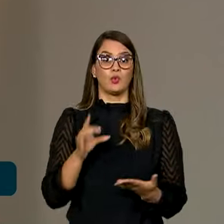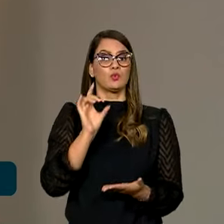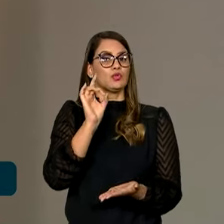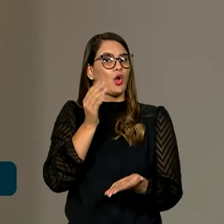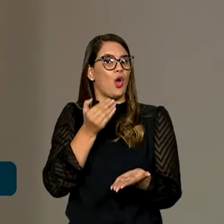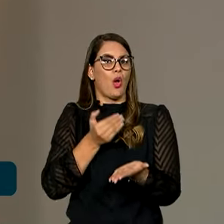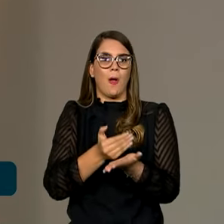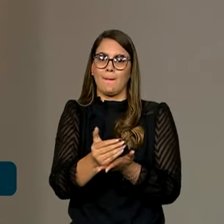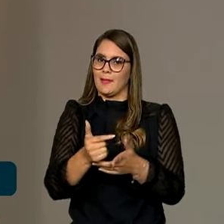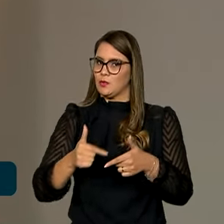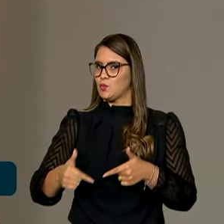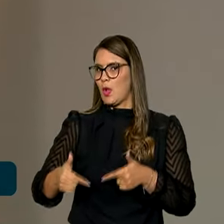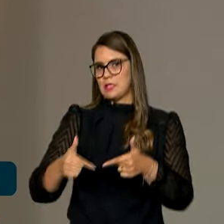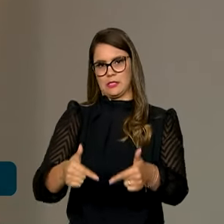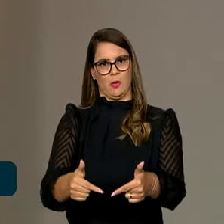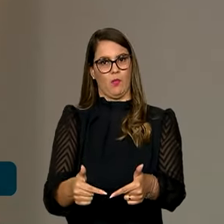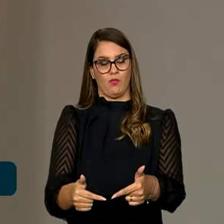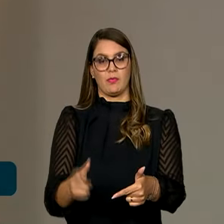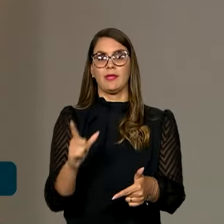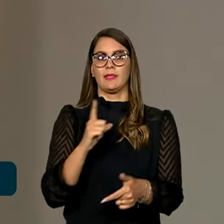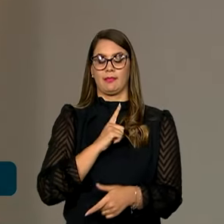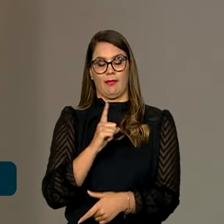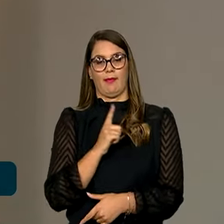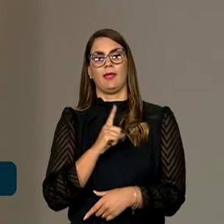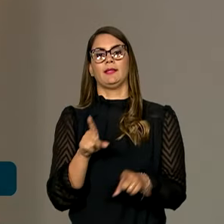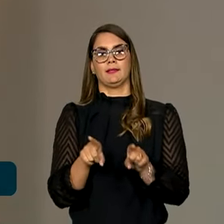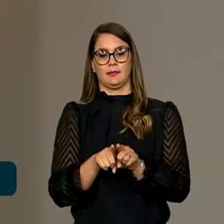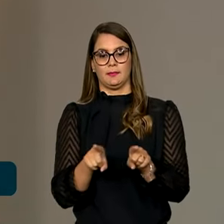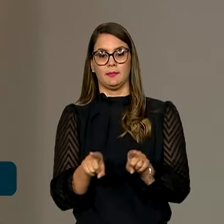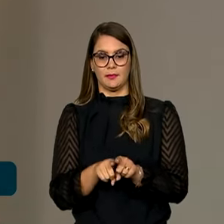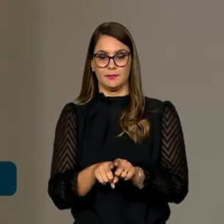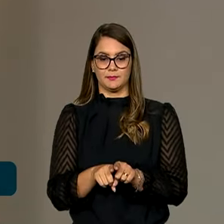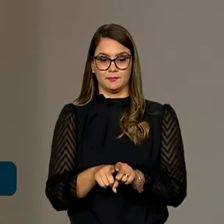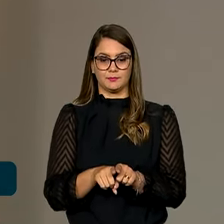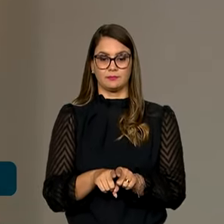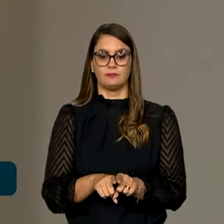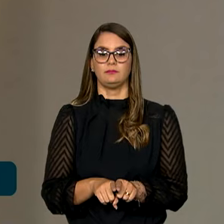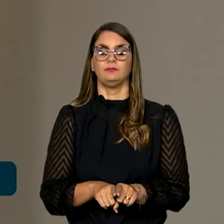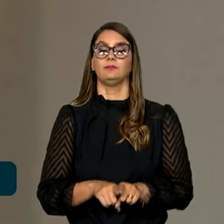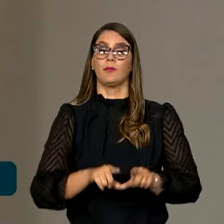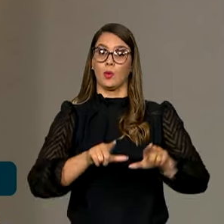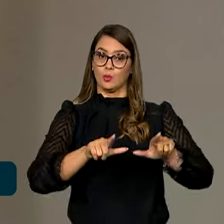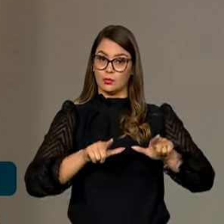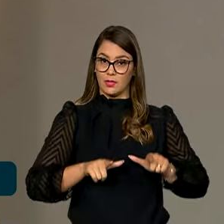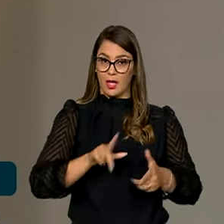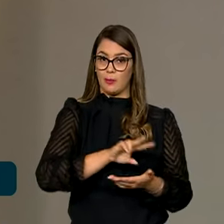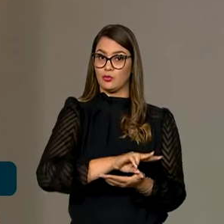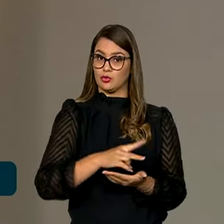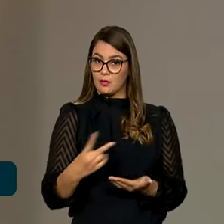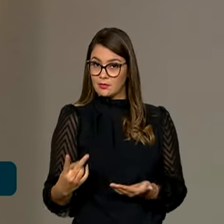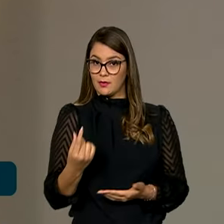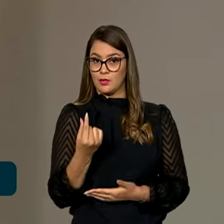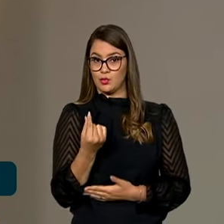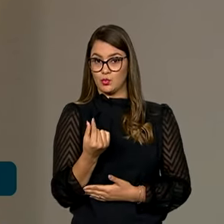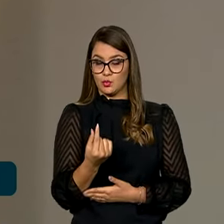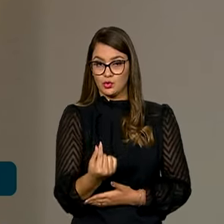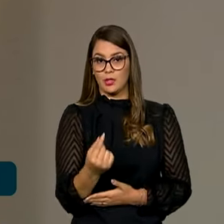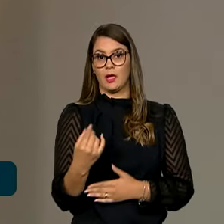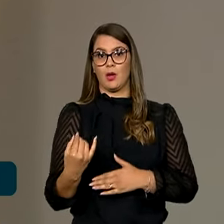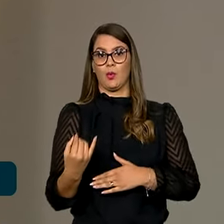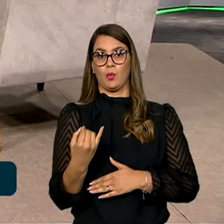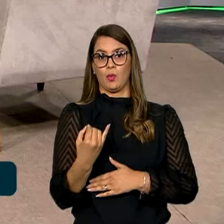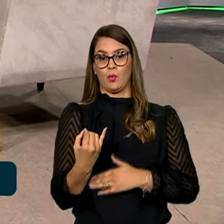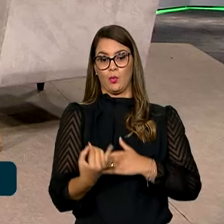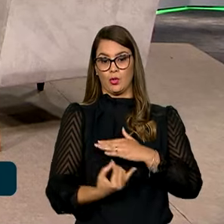início de uma ação. Temos um termo de transferência desse orçamento com o Instituto